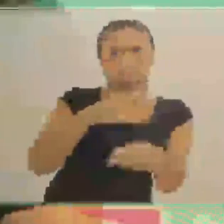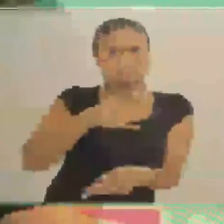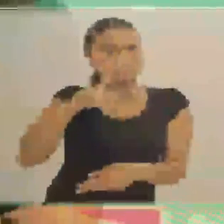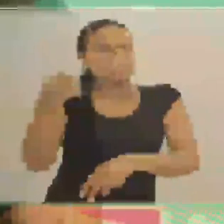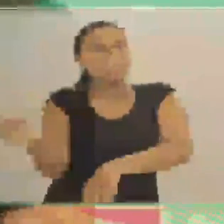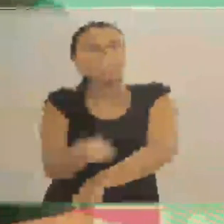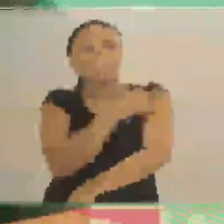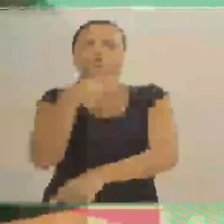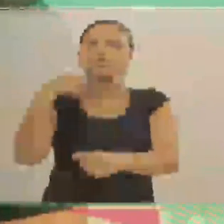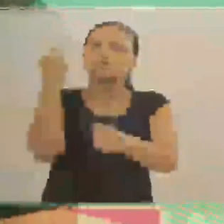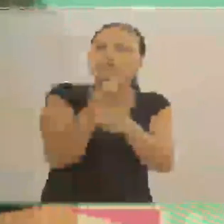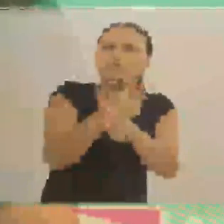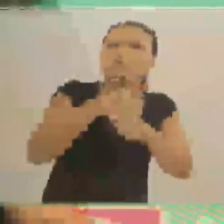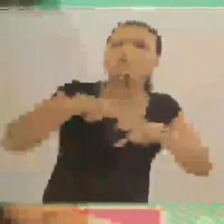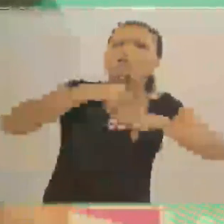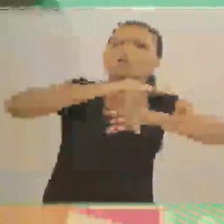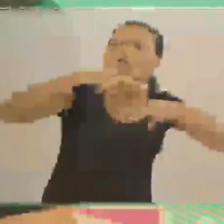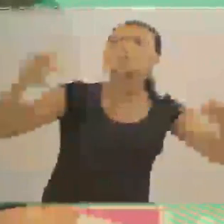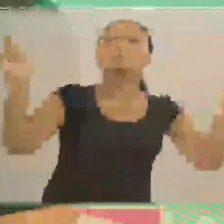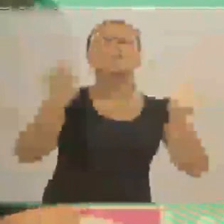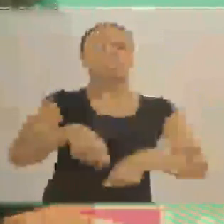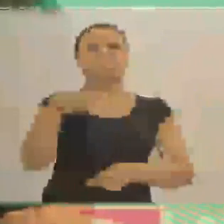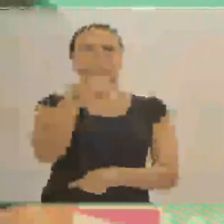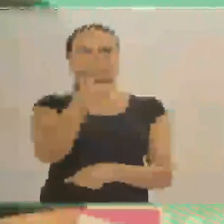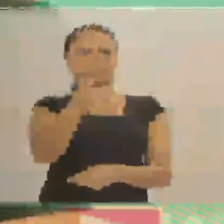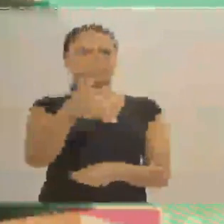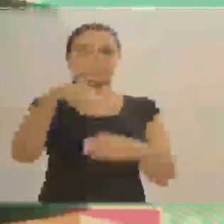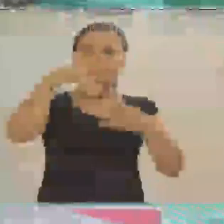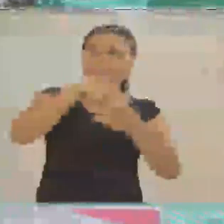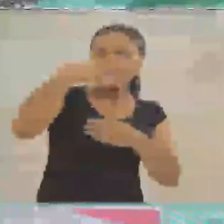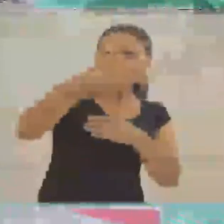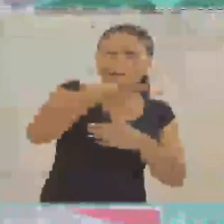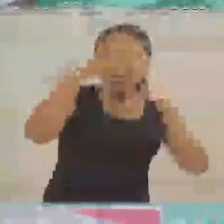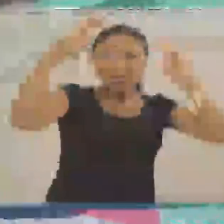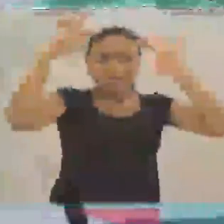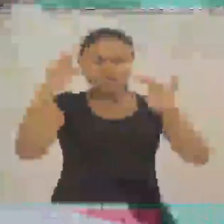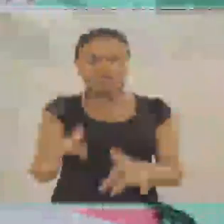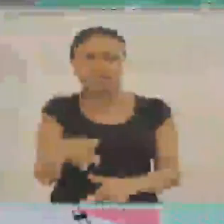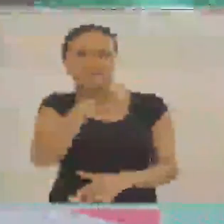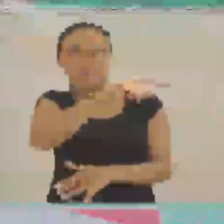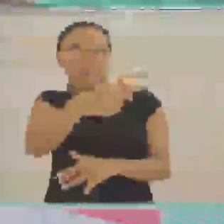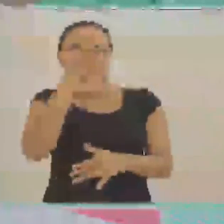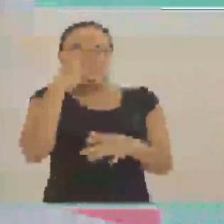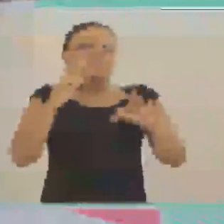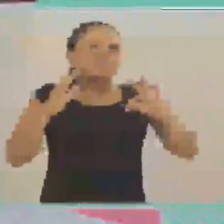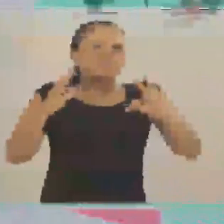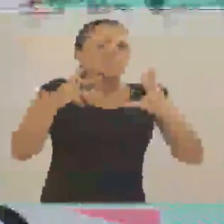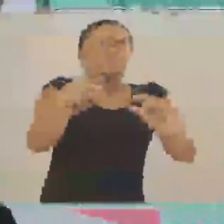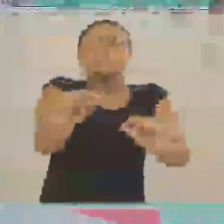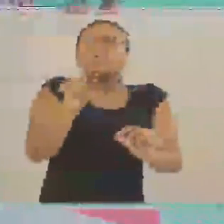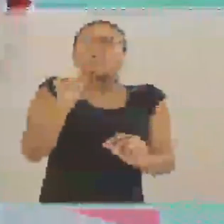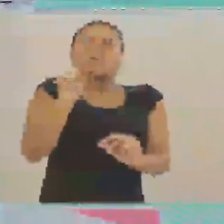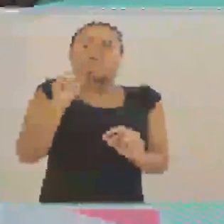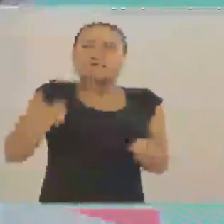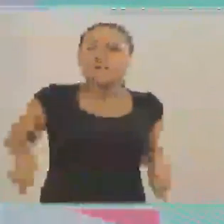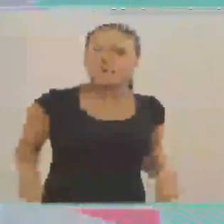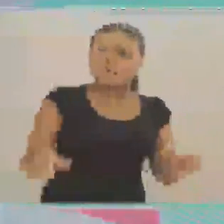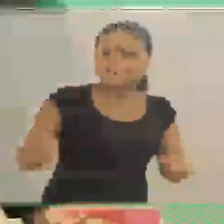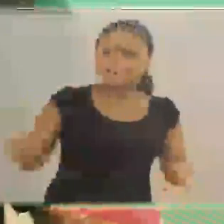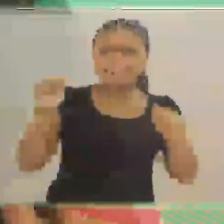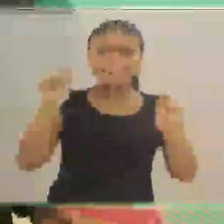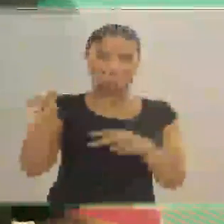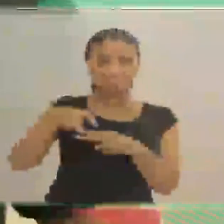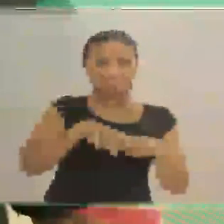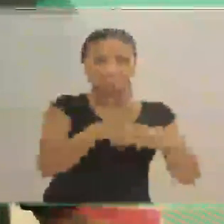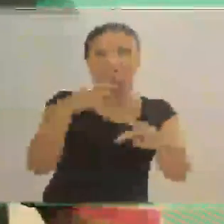coisas que eu nunca imaginei que alguém numa cadeira de rodas pudesse fazer. E pra mim foi emocionante, sabe? Descobrir novas possibilidades,